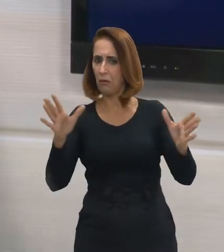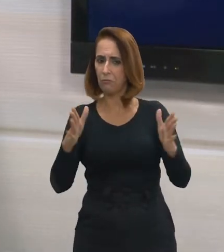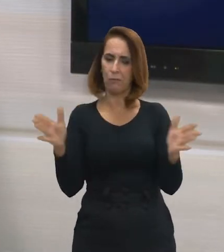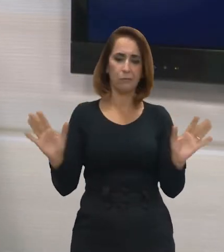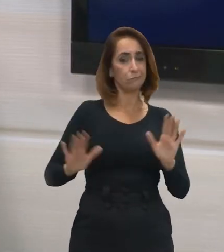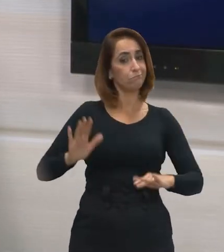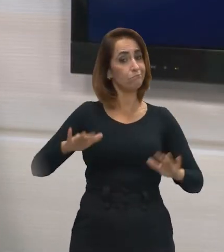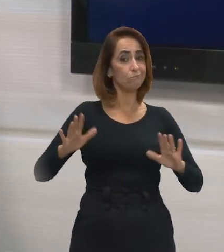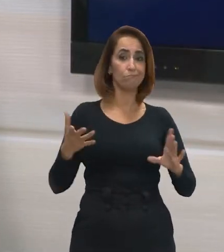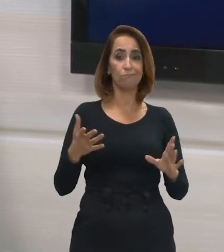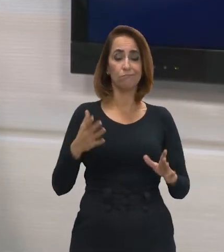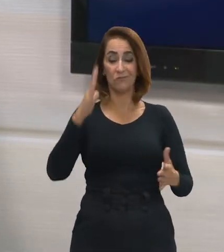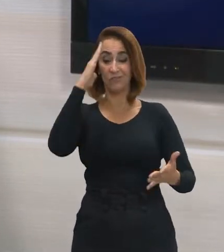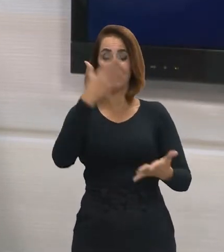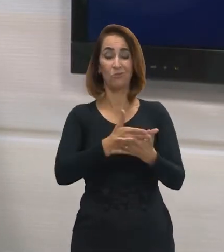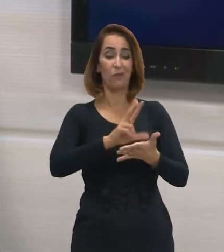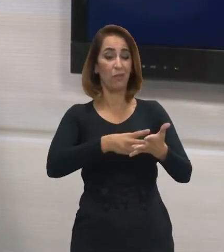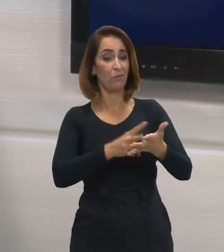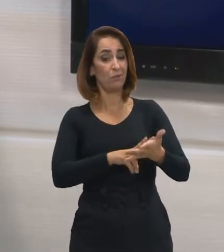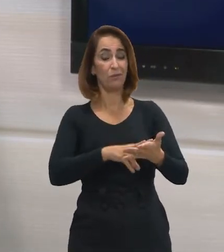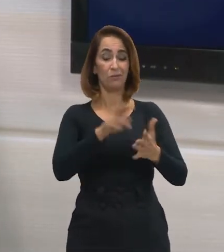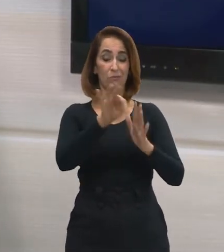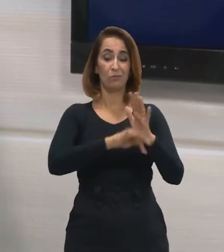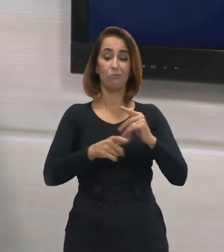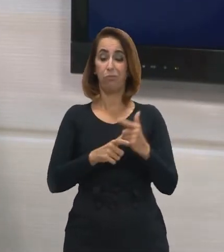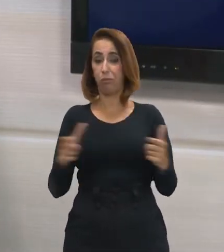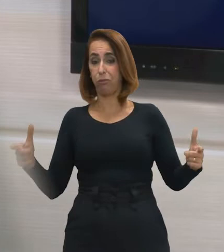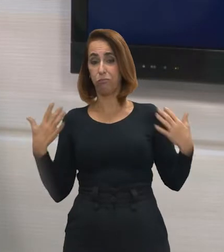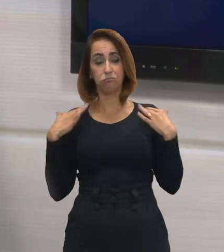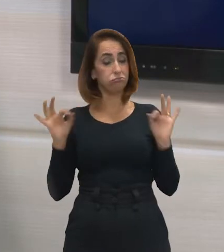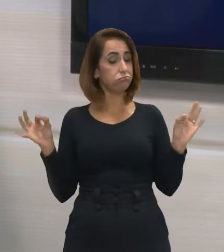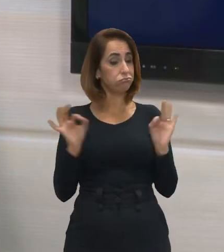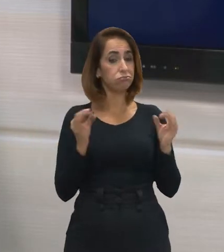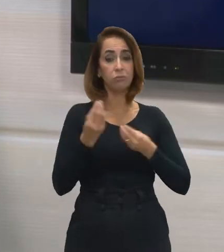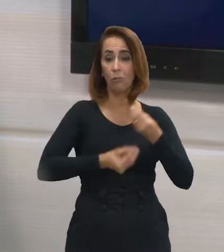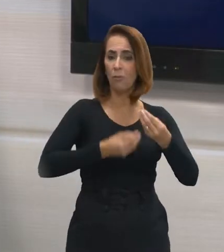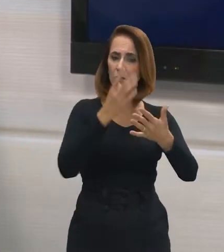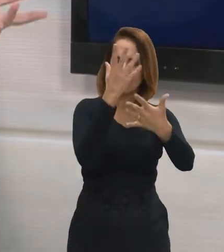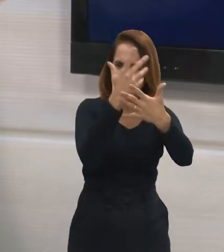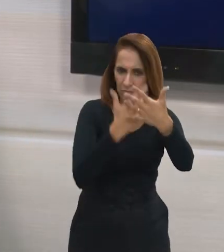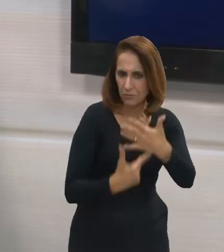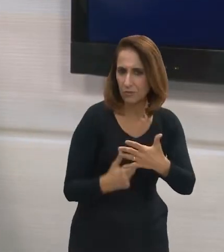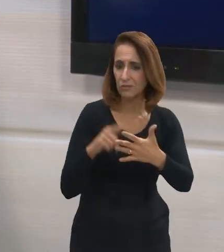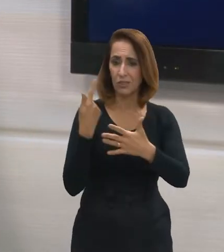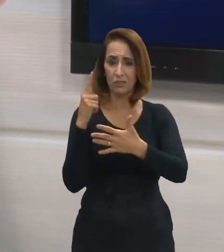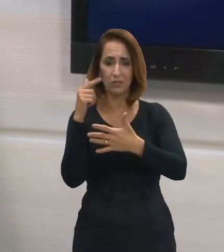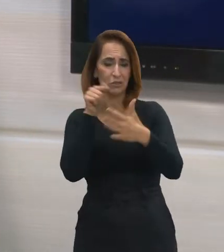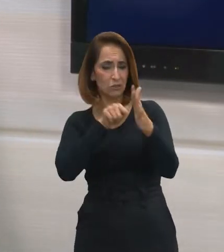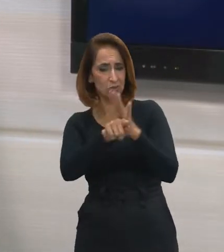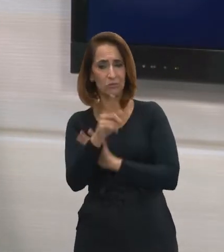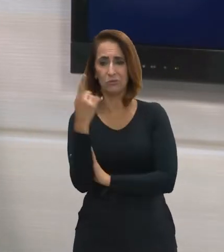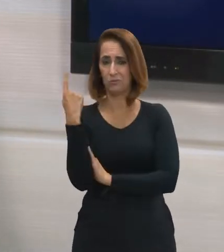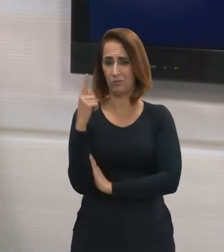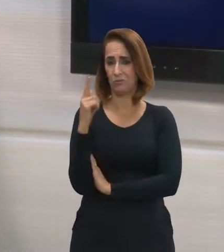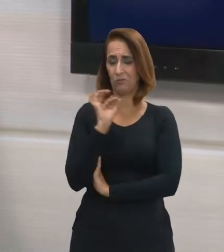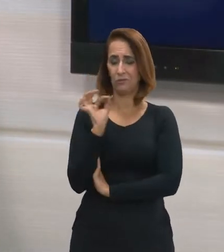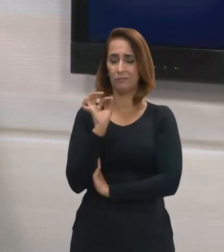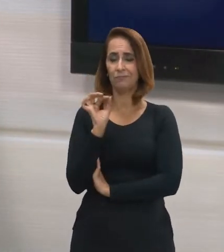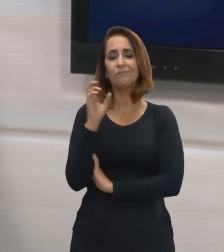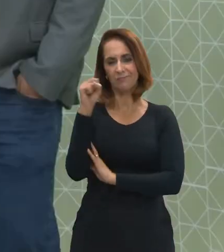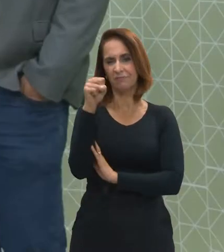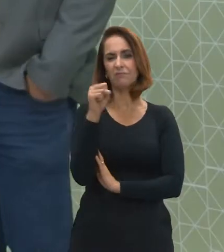grande, exigem uma interpretação de texto maior? Como que é a especificidade das questões de geografia?